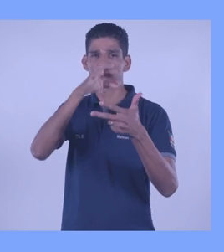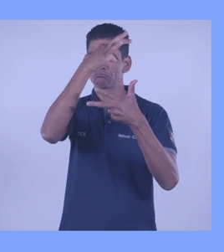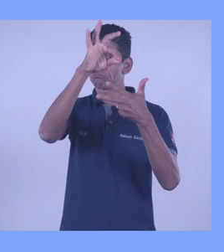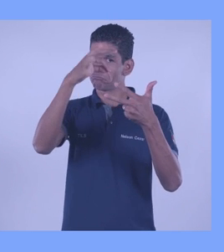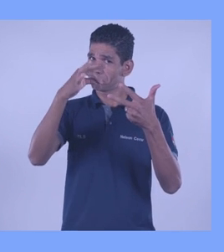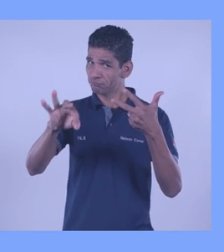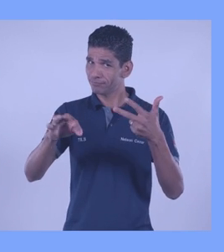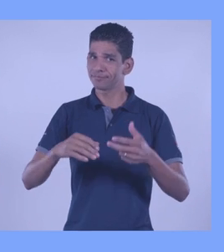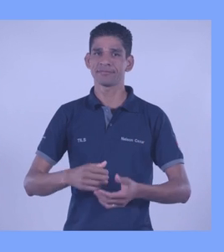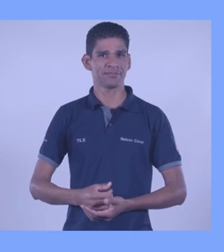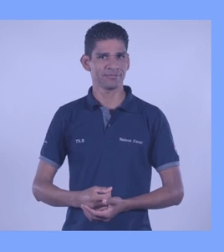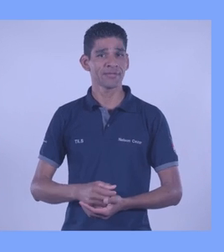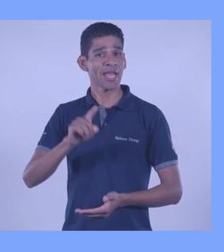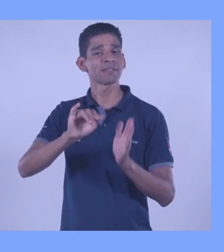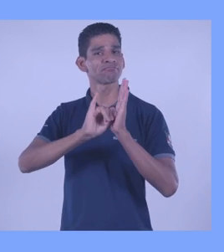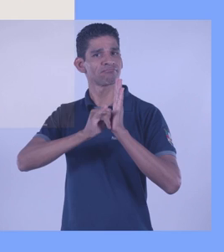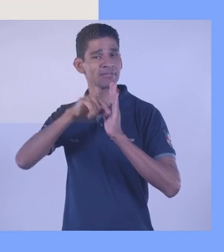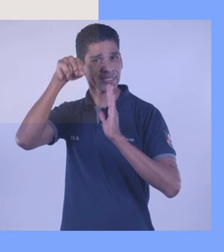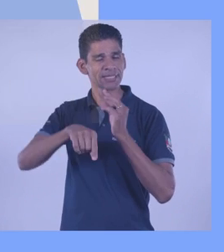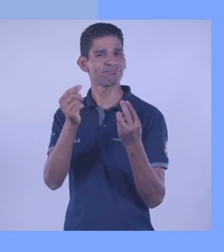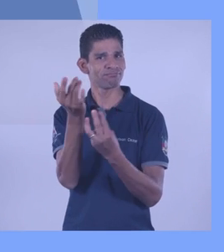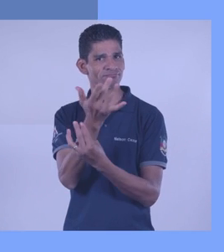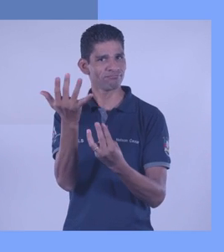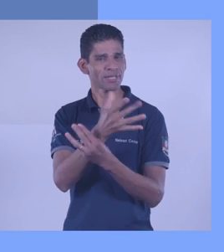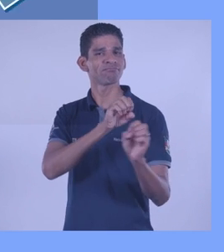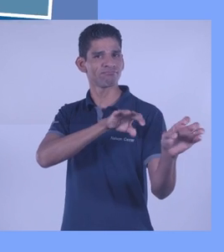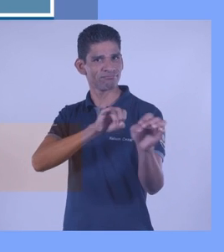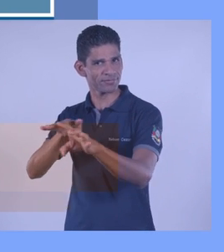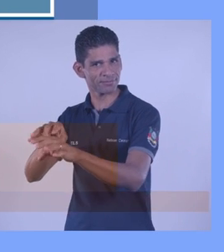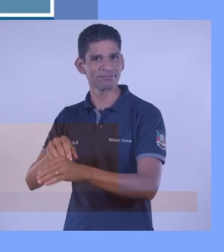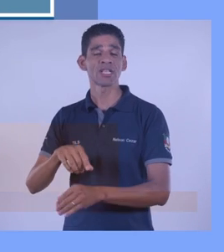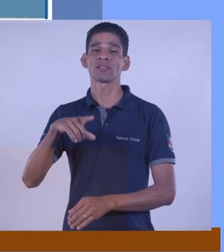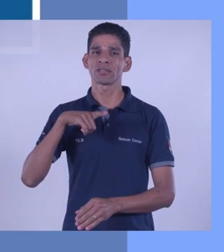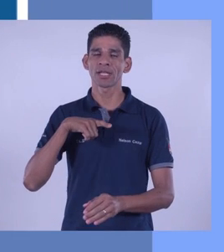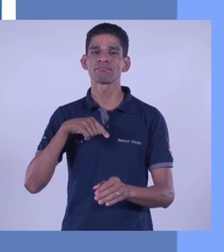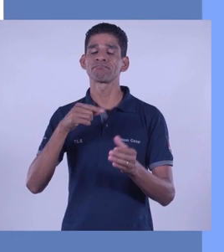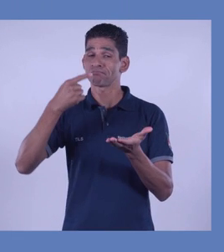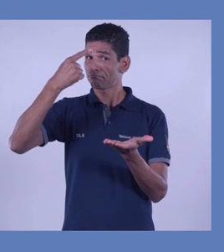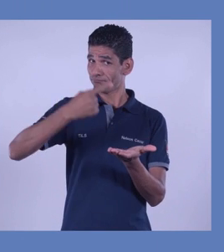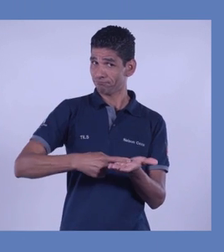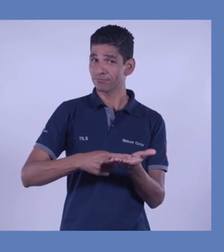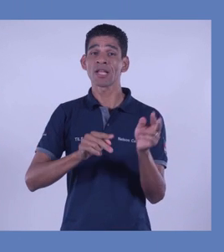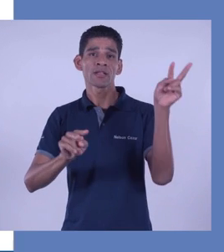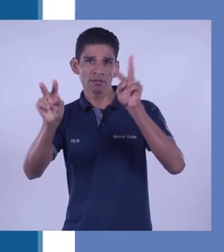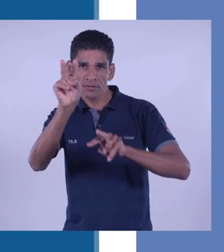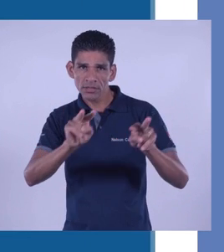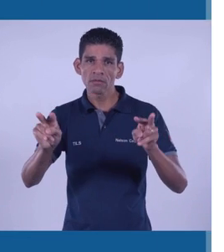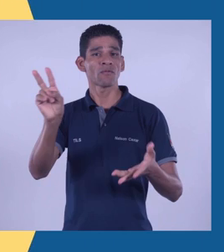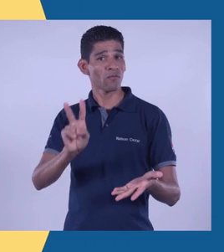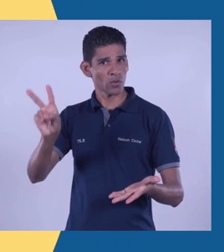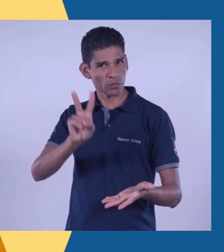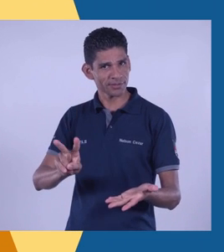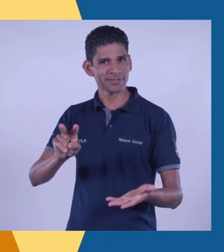exigido pelo MEC, que identifica uma instituição de ensino conforme uma filosofia de trabalho. Esse